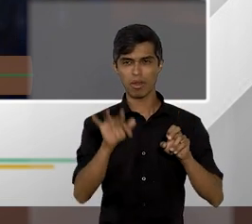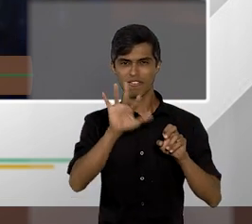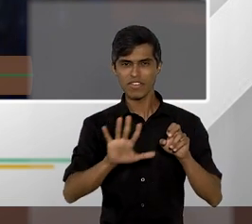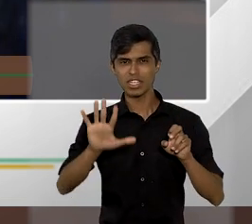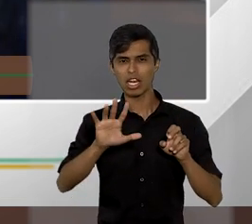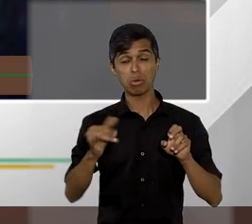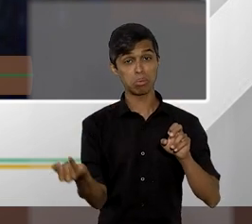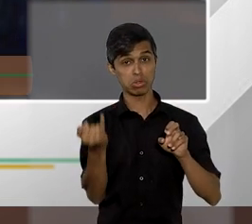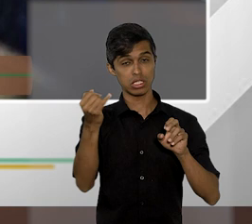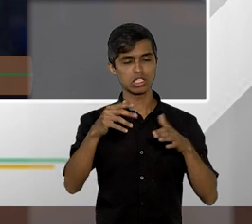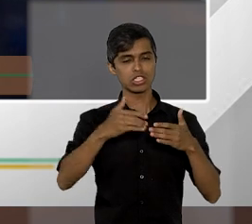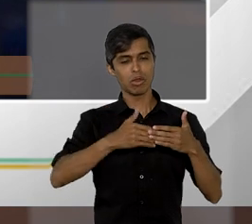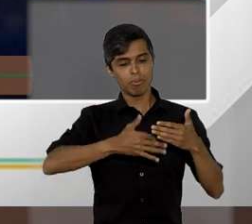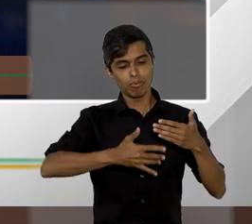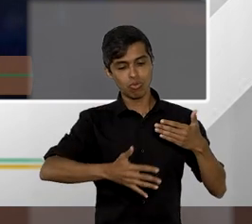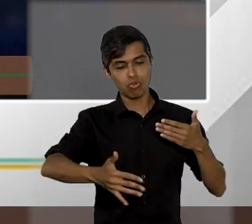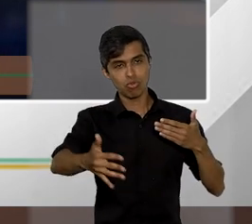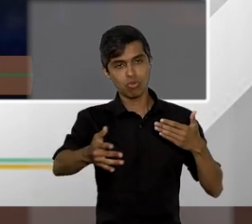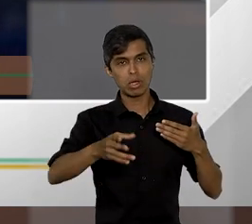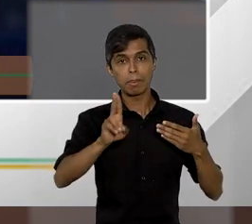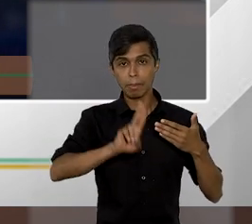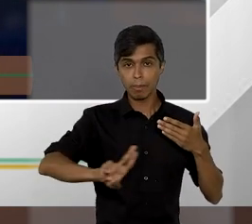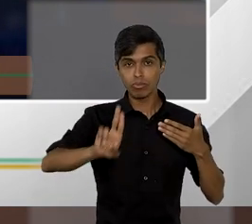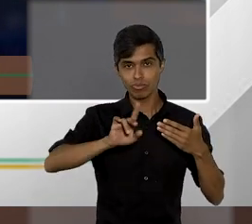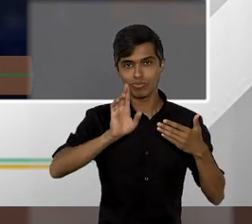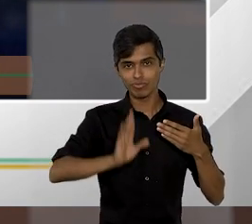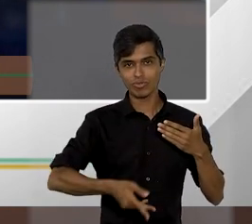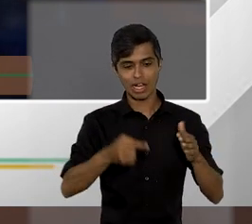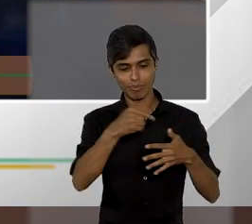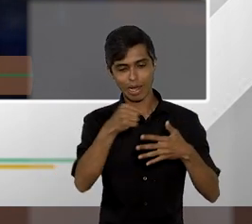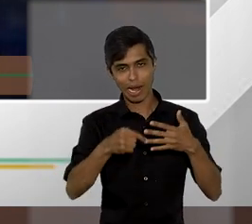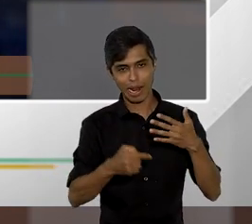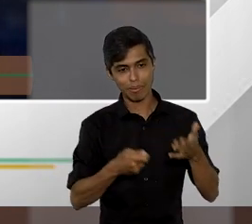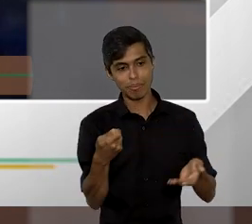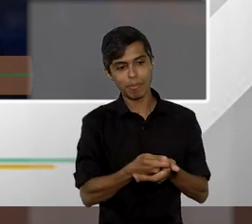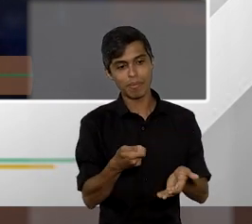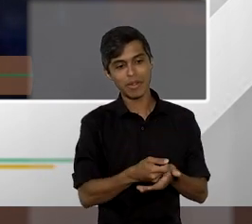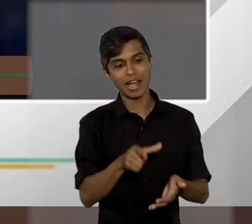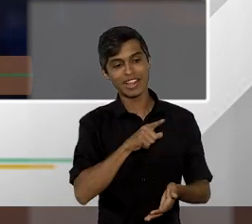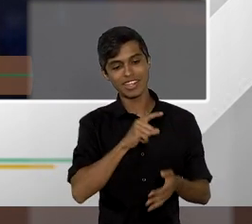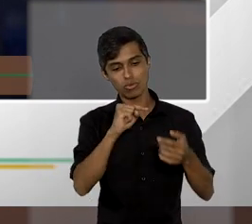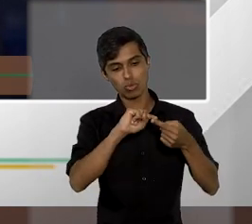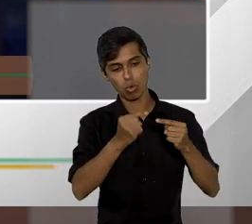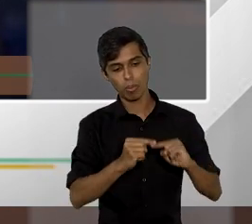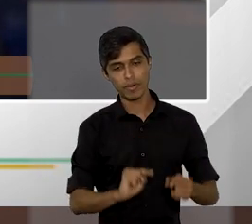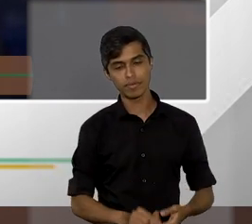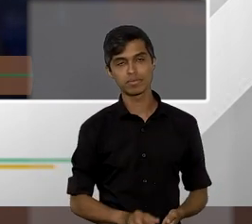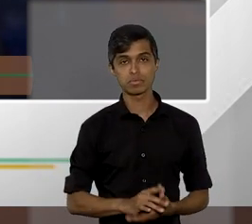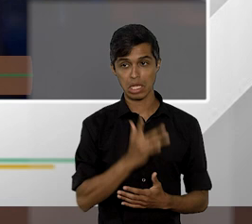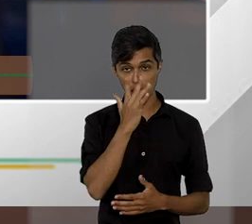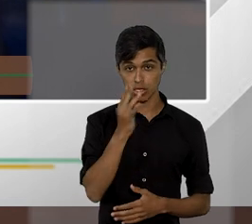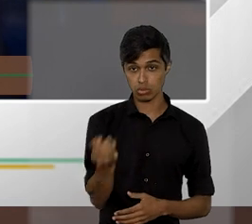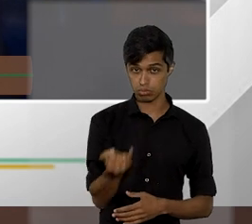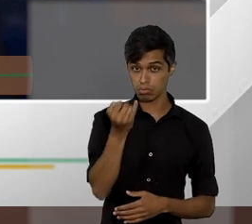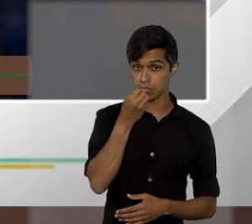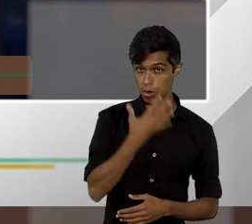a tese será aplicada àquele recurso que está lá é uma hipótese que me parece bem plausível e que